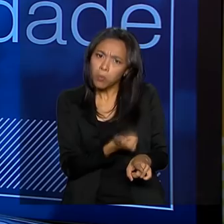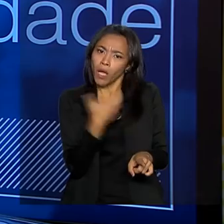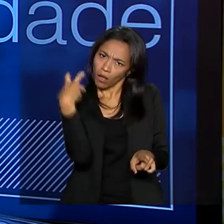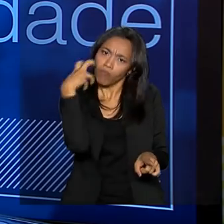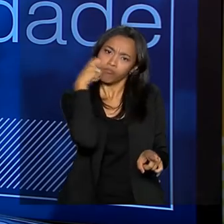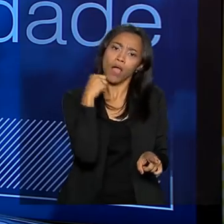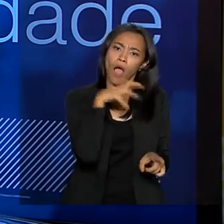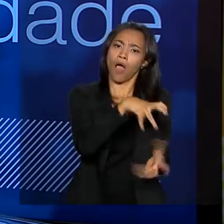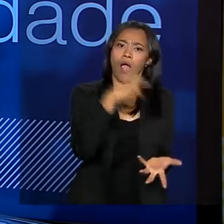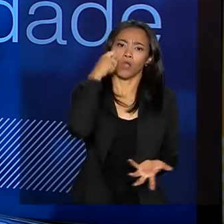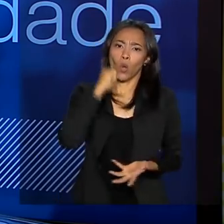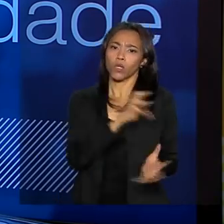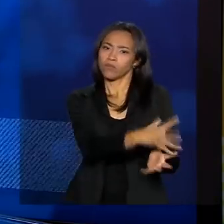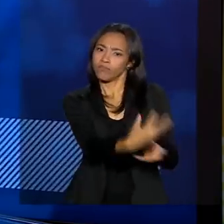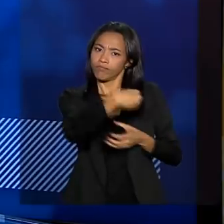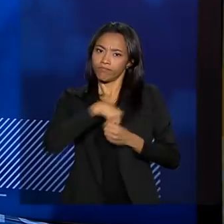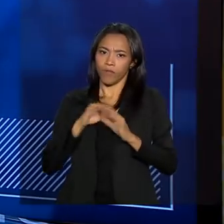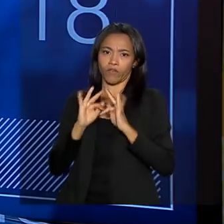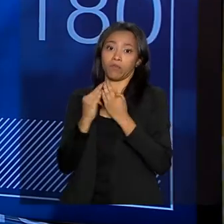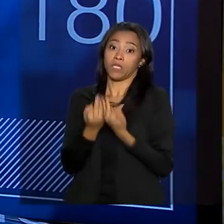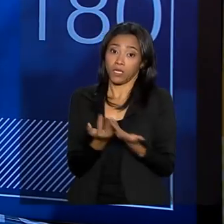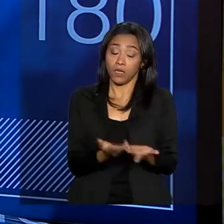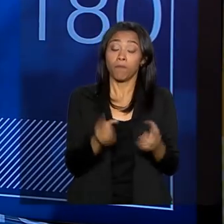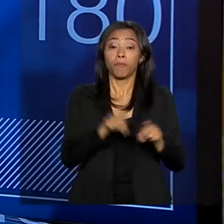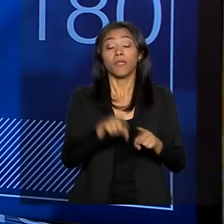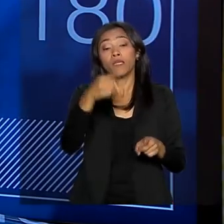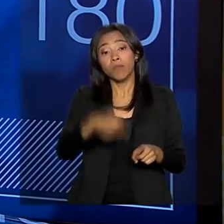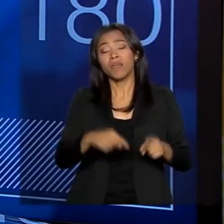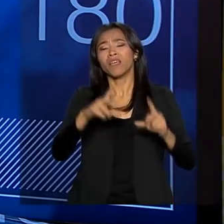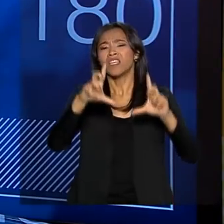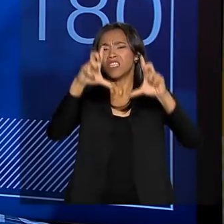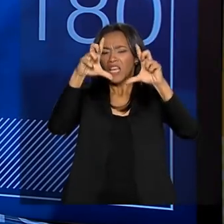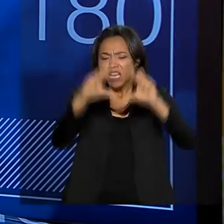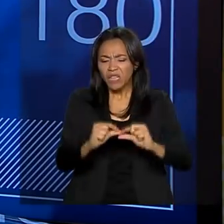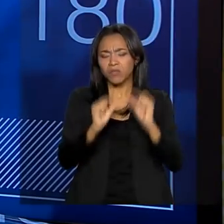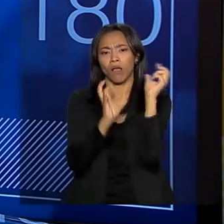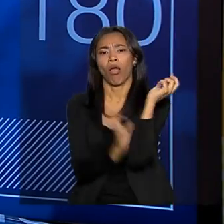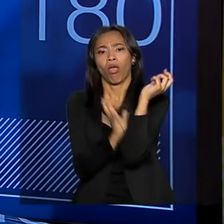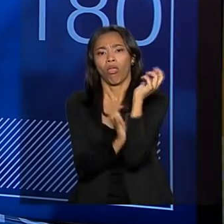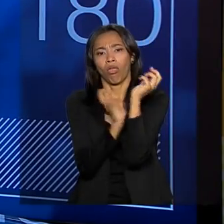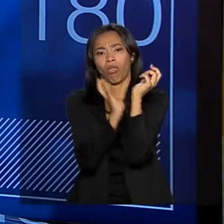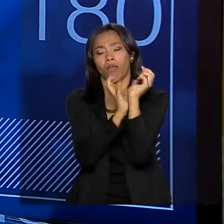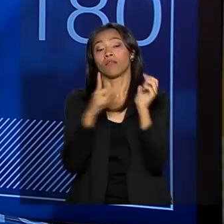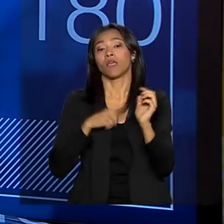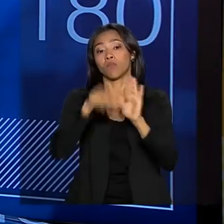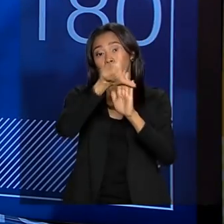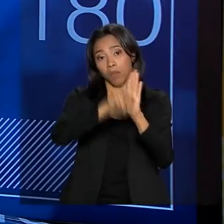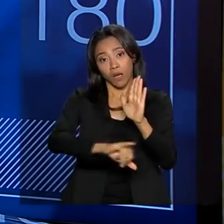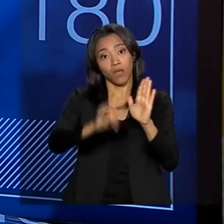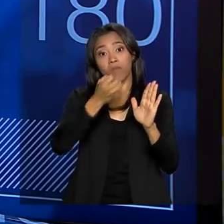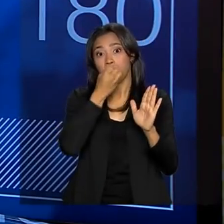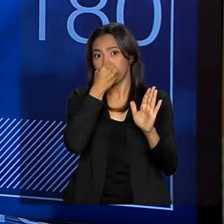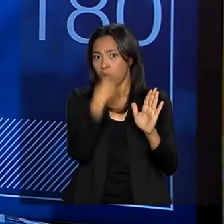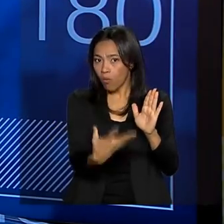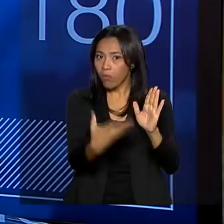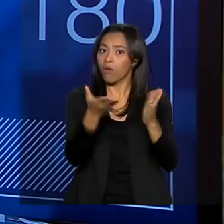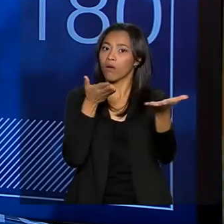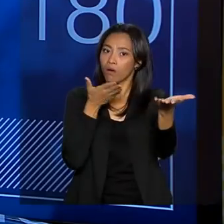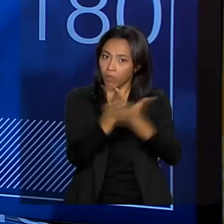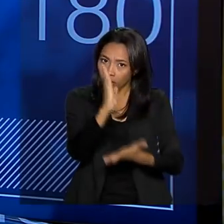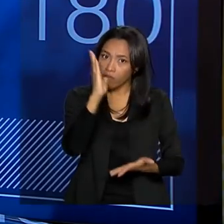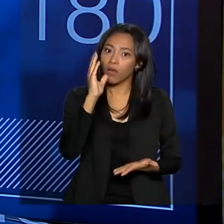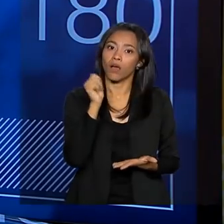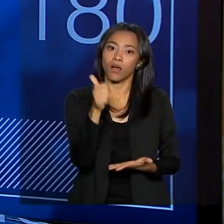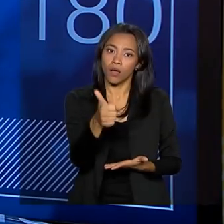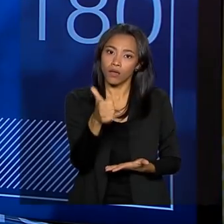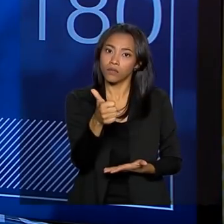outra novidade que a gente vem, desburocratizar a adoção. Nós já temos uma legislação boa que foi aprovada na